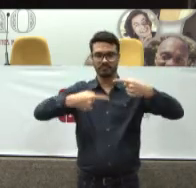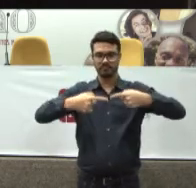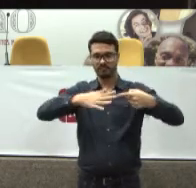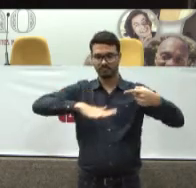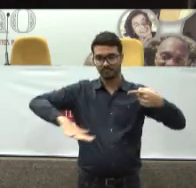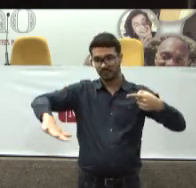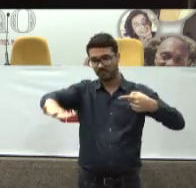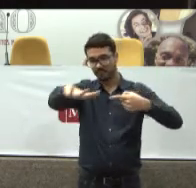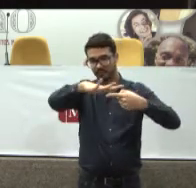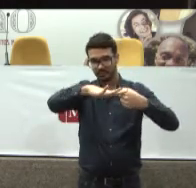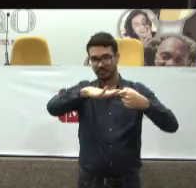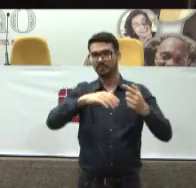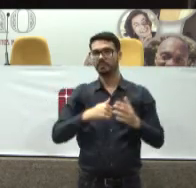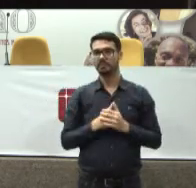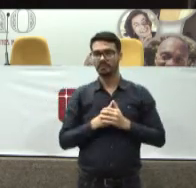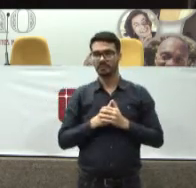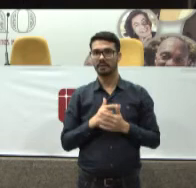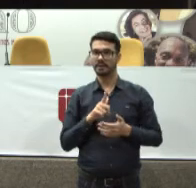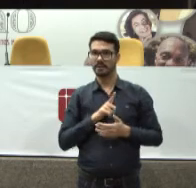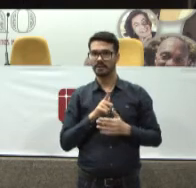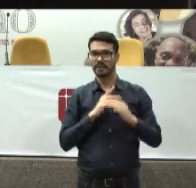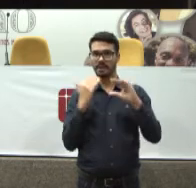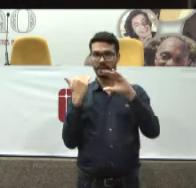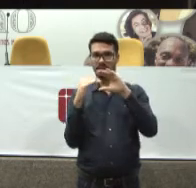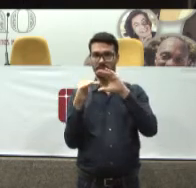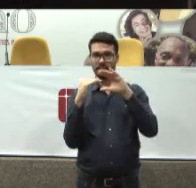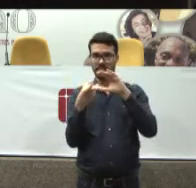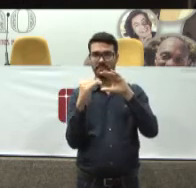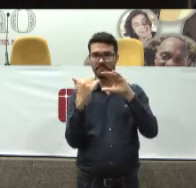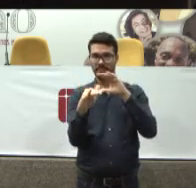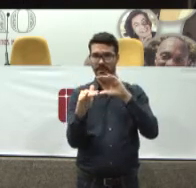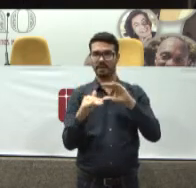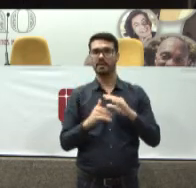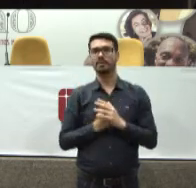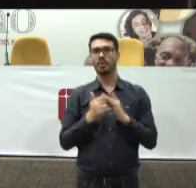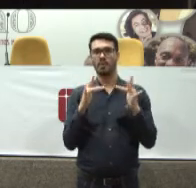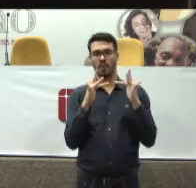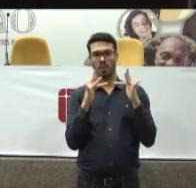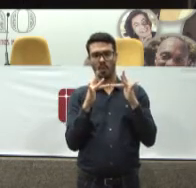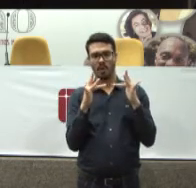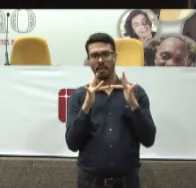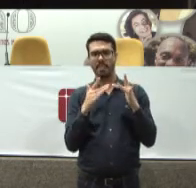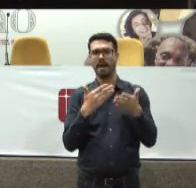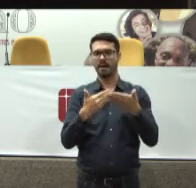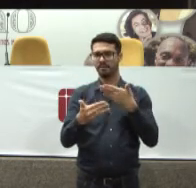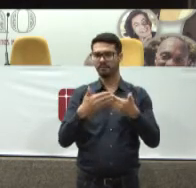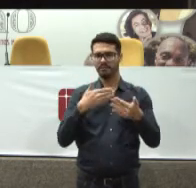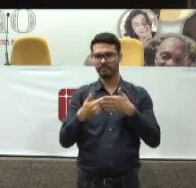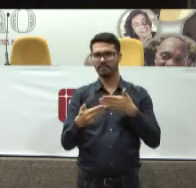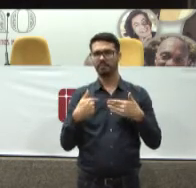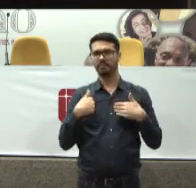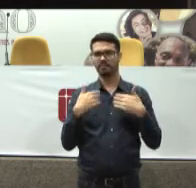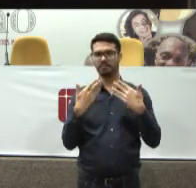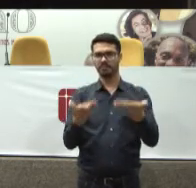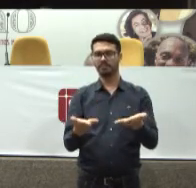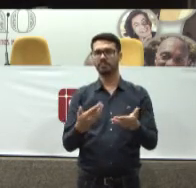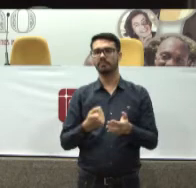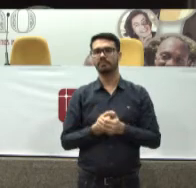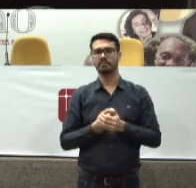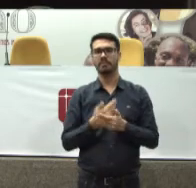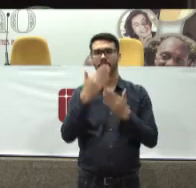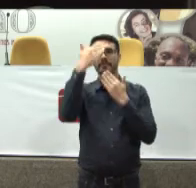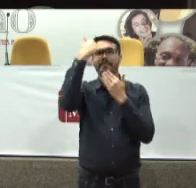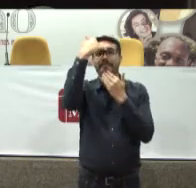todos E eu Lá no final Tenho meu e-mail Se alguém quiser Contato Ou alguma coisa Eu fico à disposição Muito